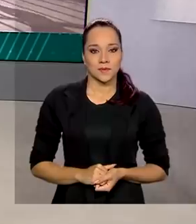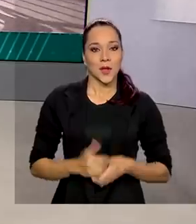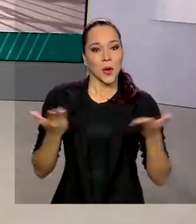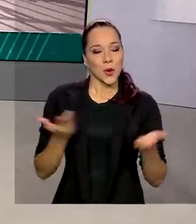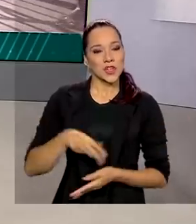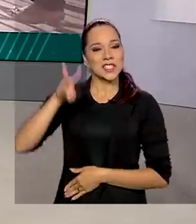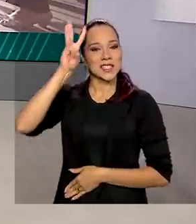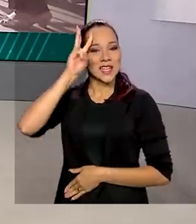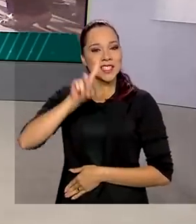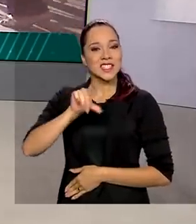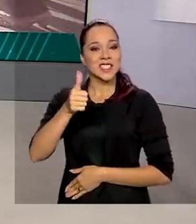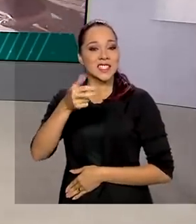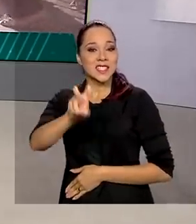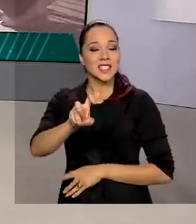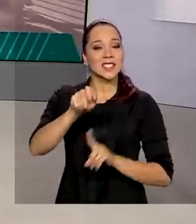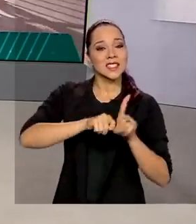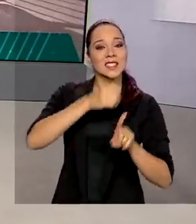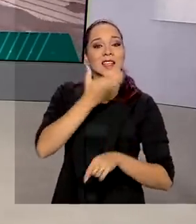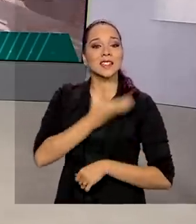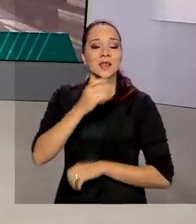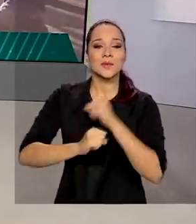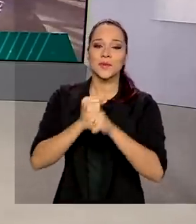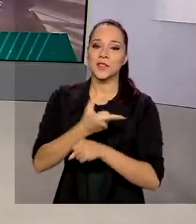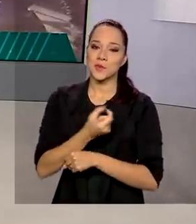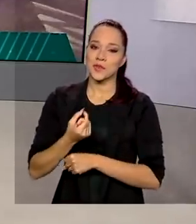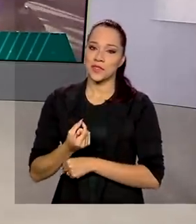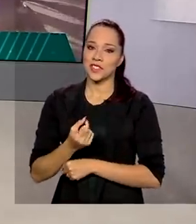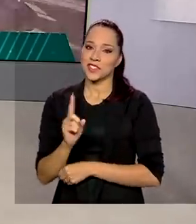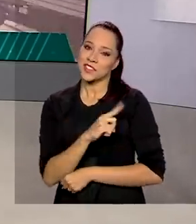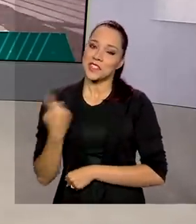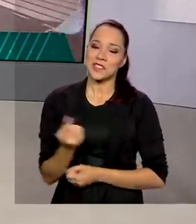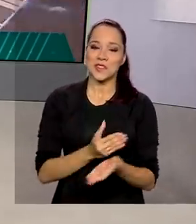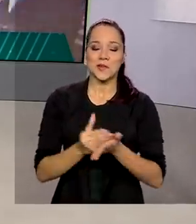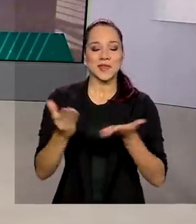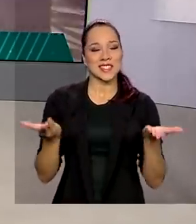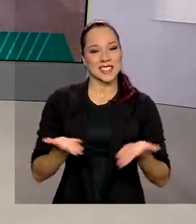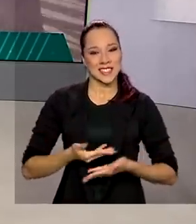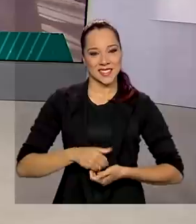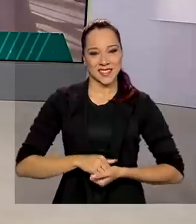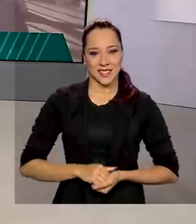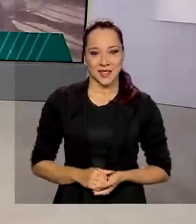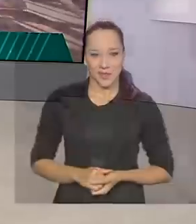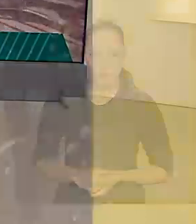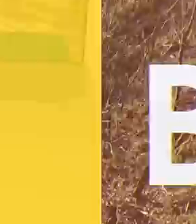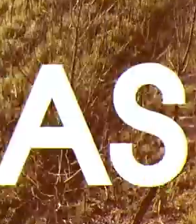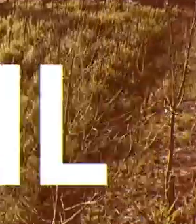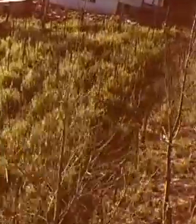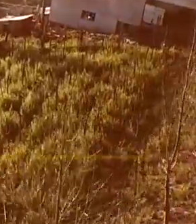Hoje é terça-feira, 15 de dezembro de 2020. O Brasil em Dia começa agora.